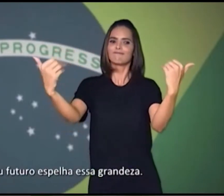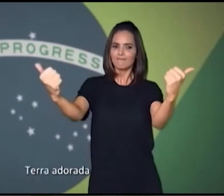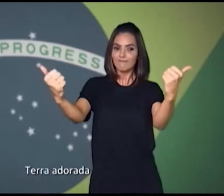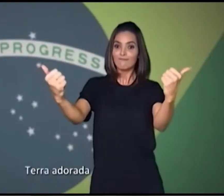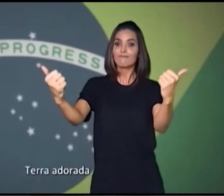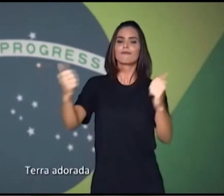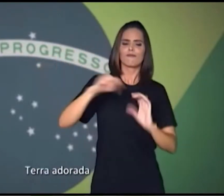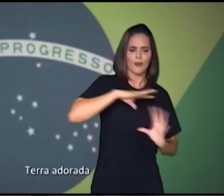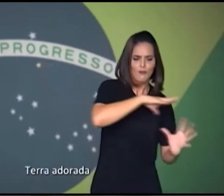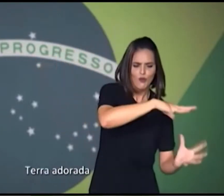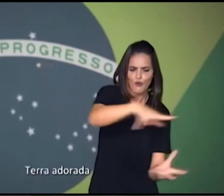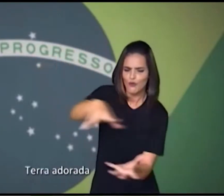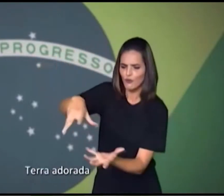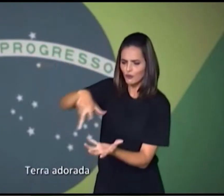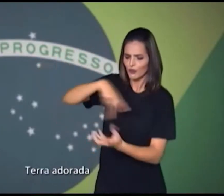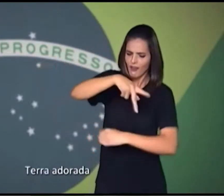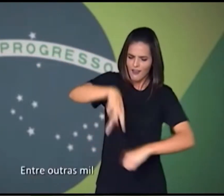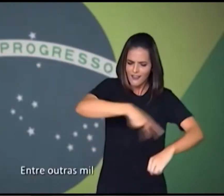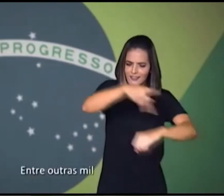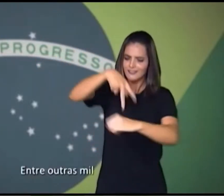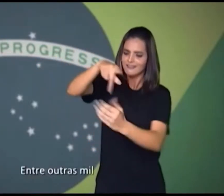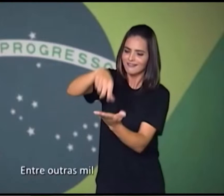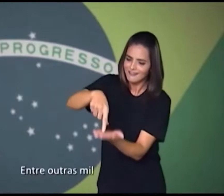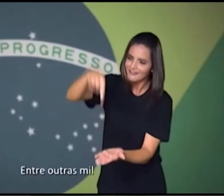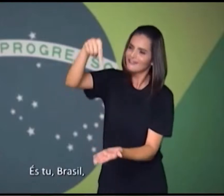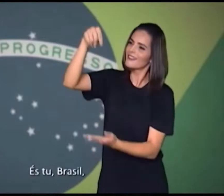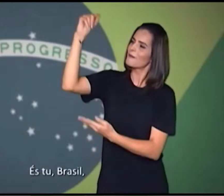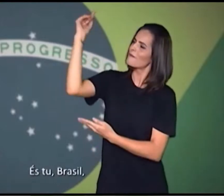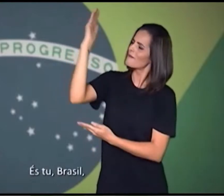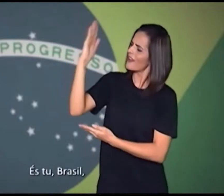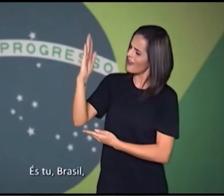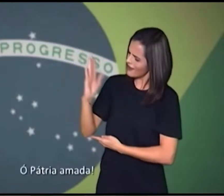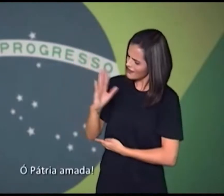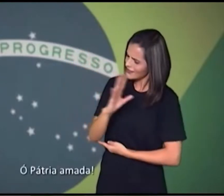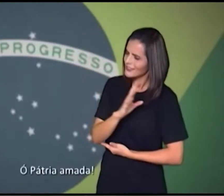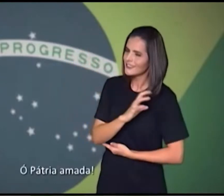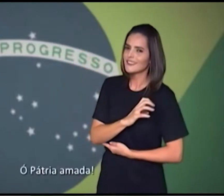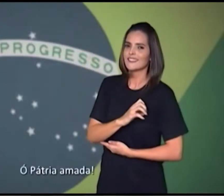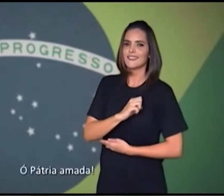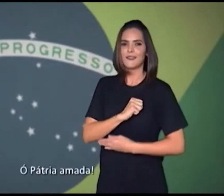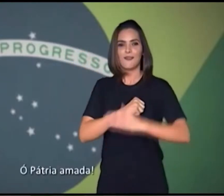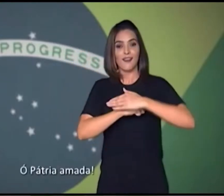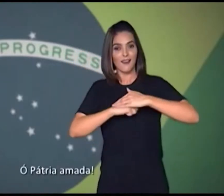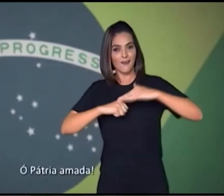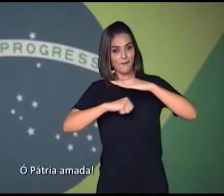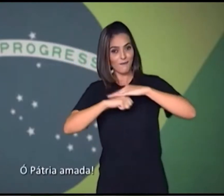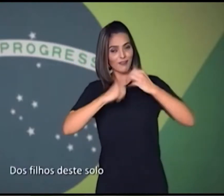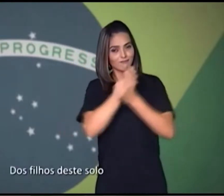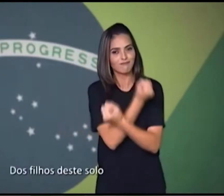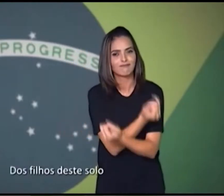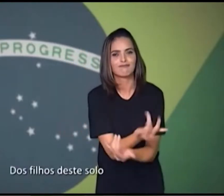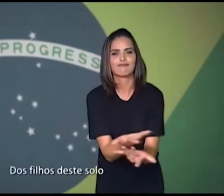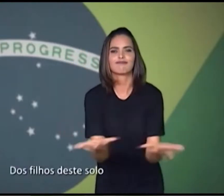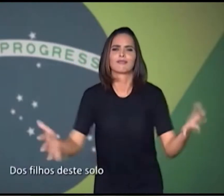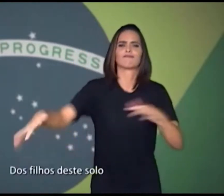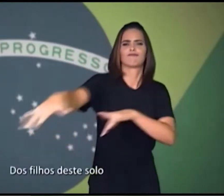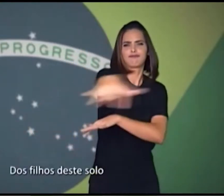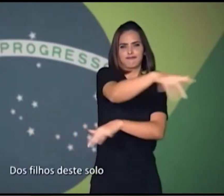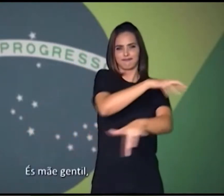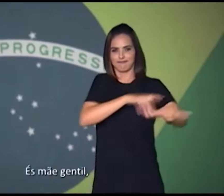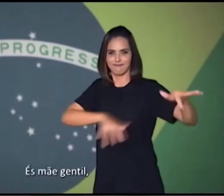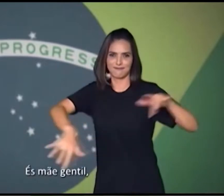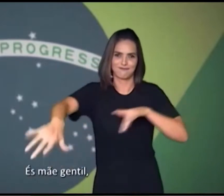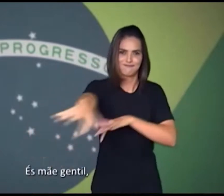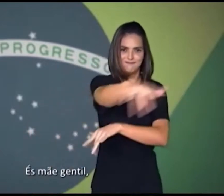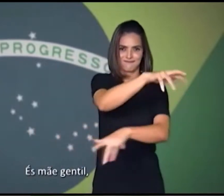A terra adorada Entre outras mil És por trás Ó pátria amada Os filhos deste